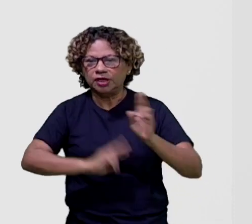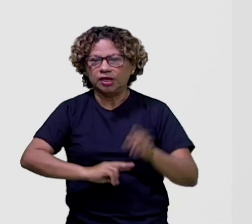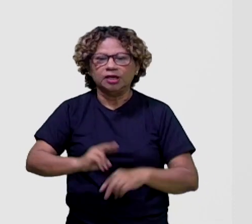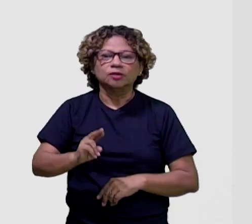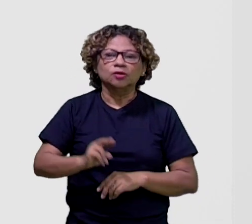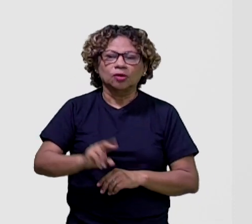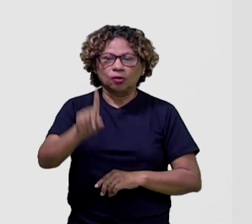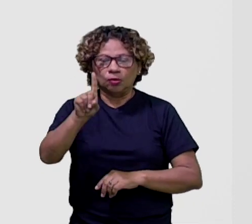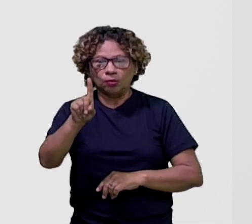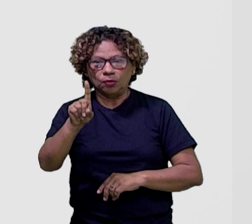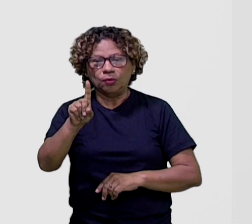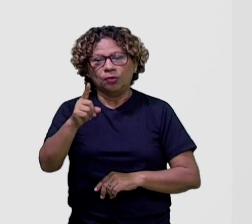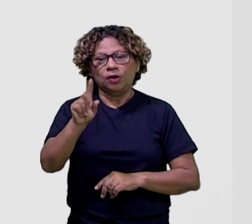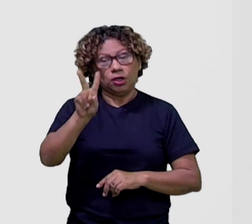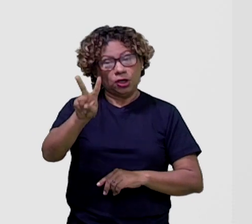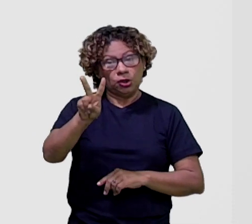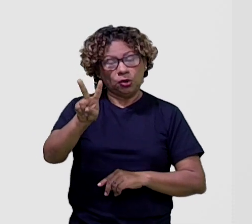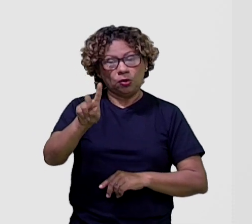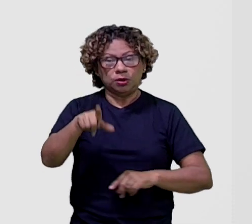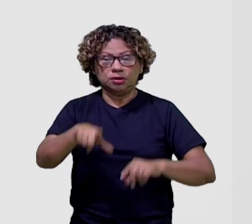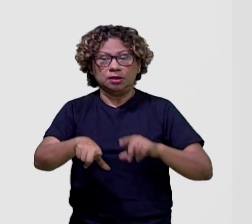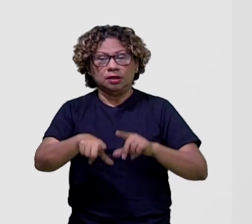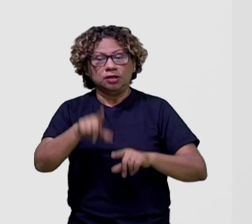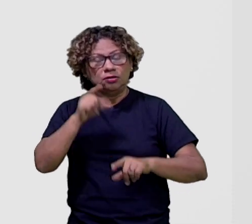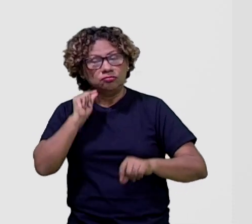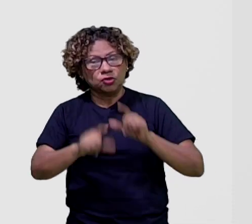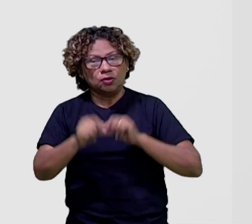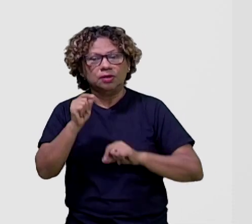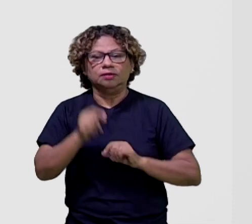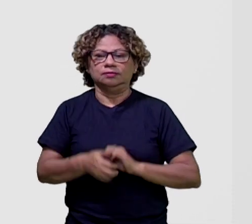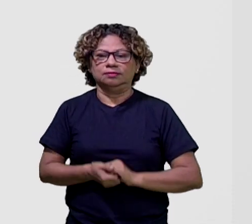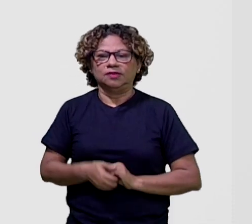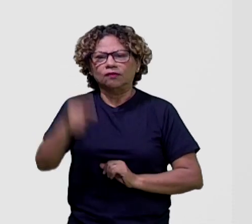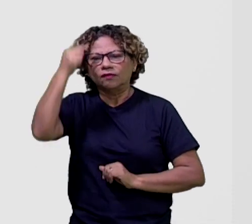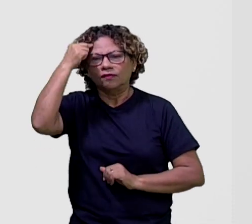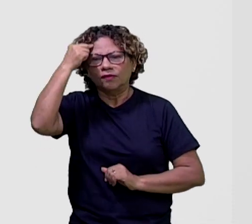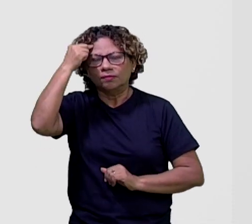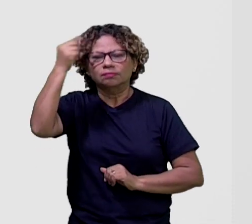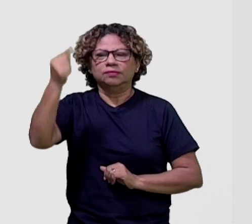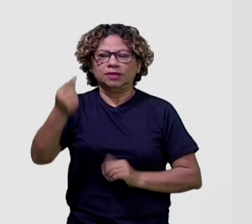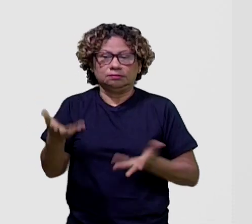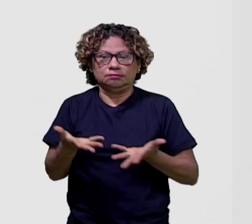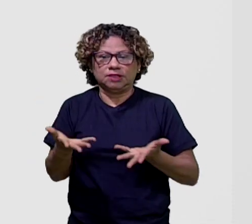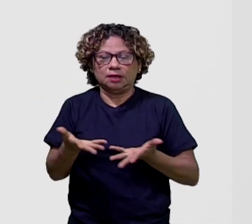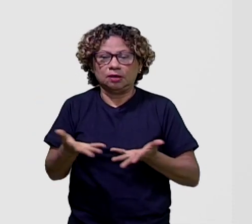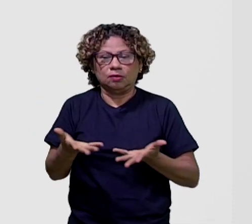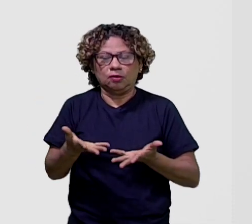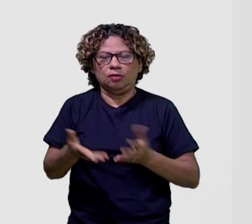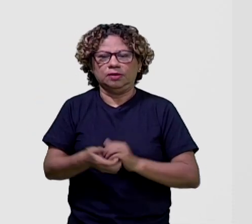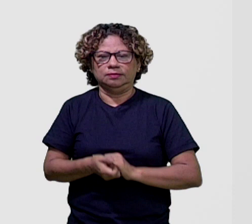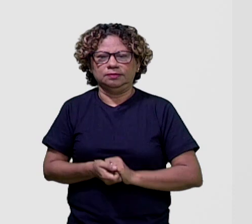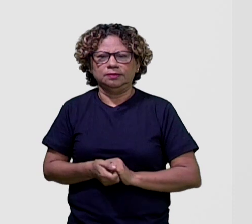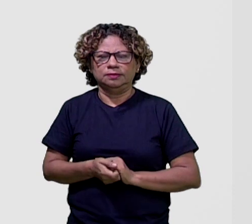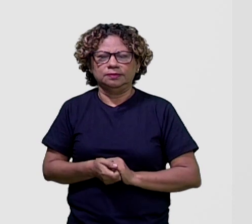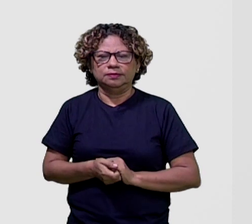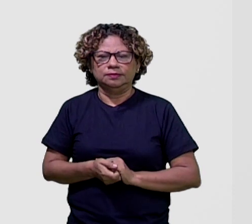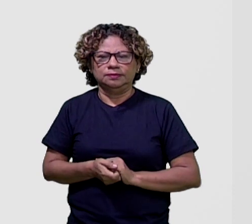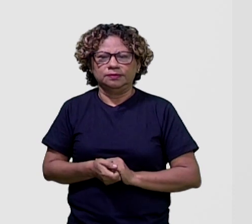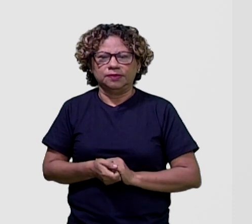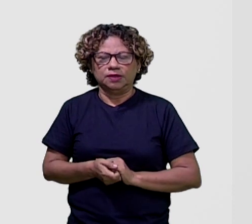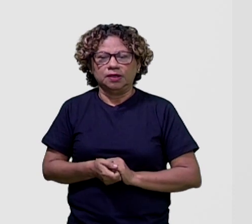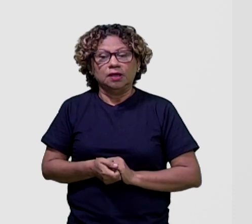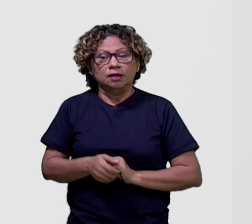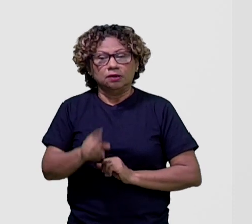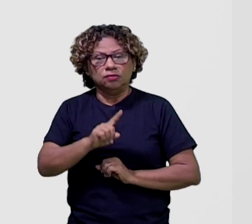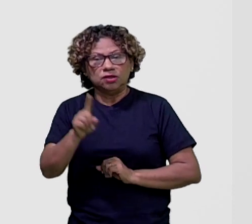e o número dois, né? Mas vamos pensar bem. Por que vocês acham, né? Não vamos só fazer indicação do número não,